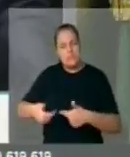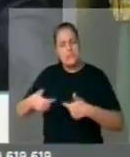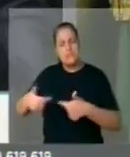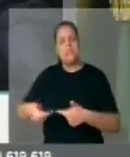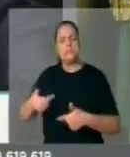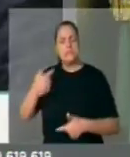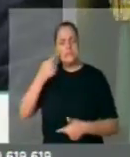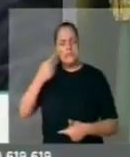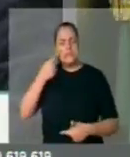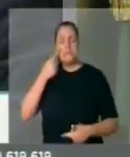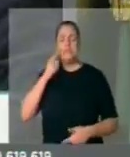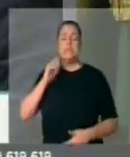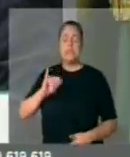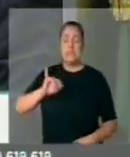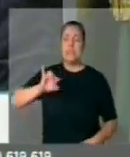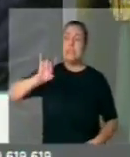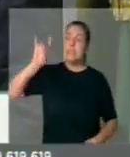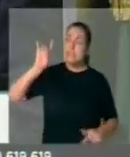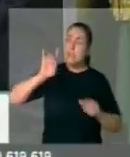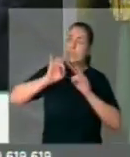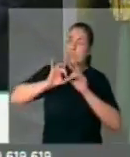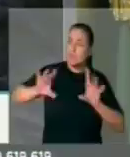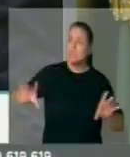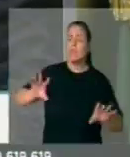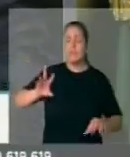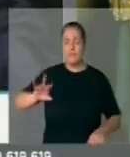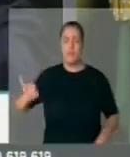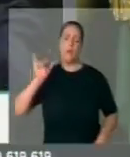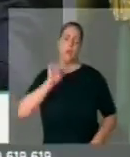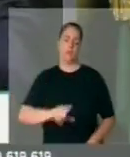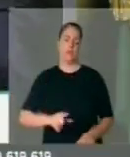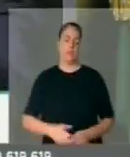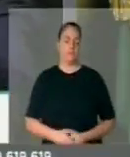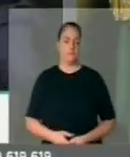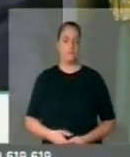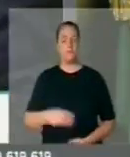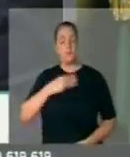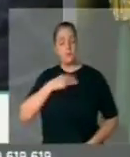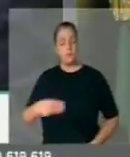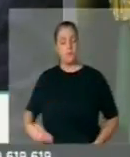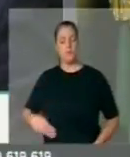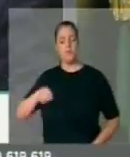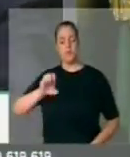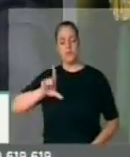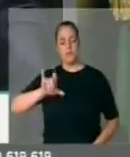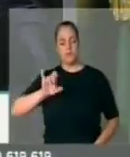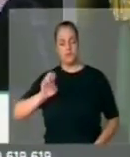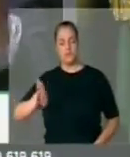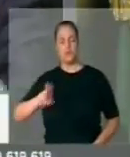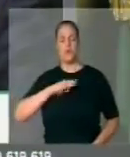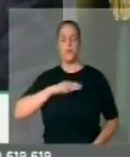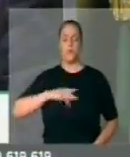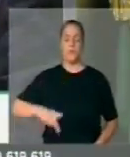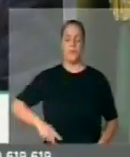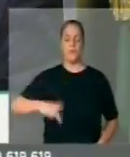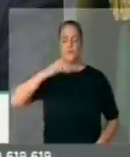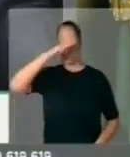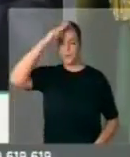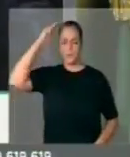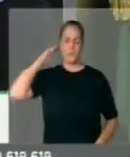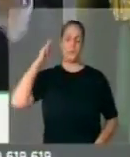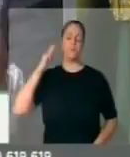e que, se Deus quiser, o ministro Eliseu Padilha, juntamente com o presidente Michel Temer, Henrique